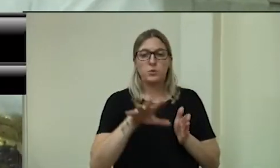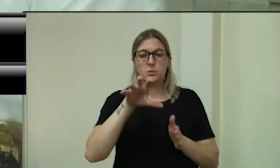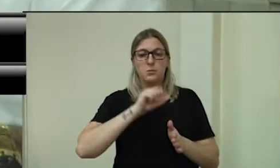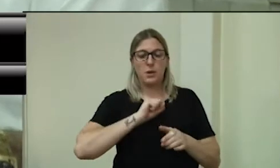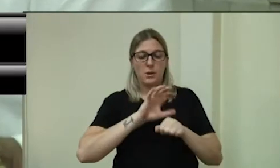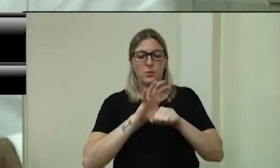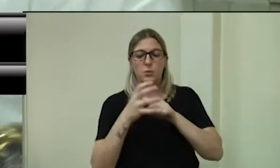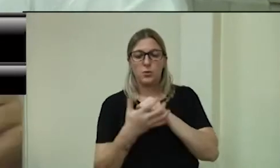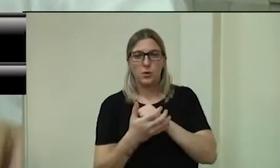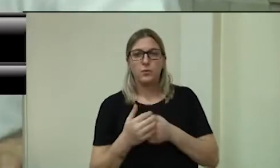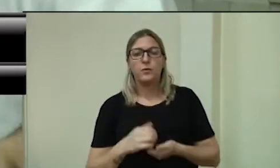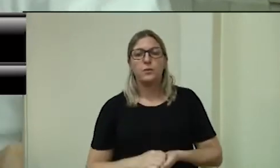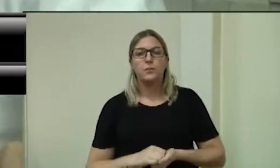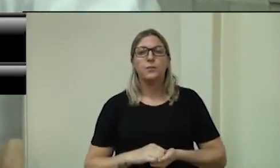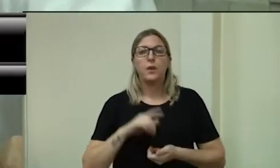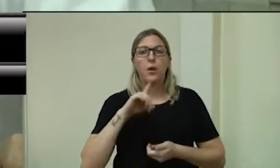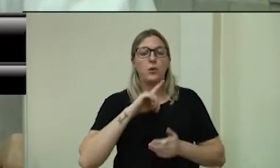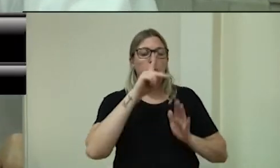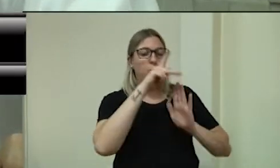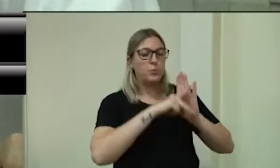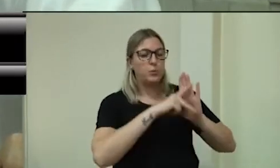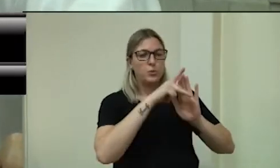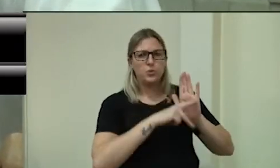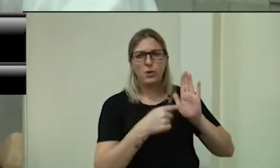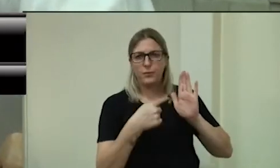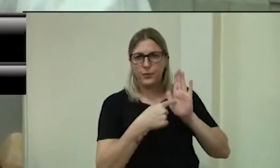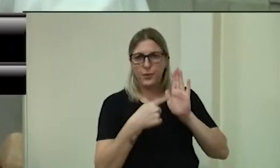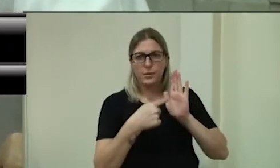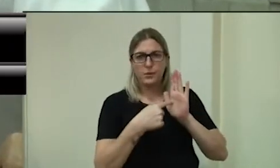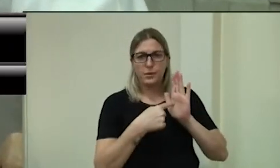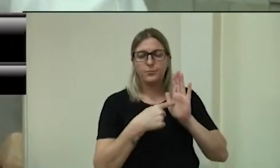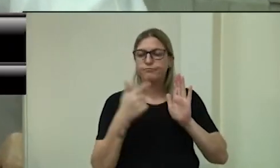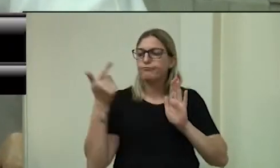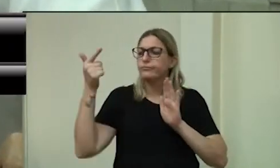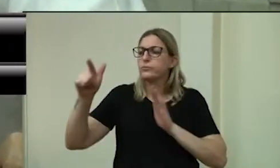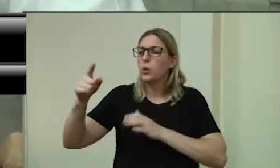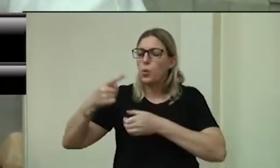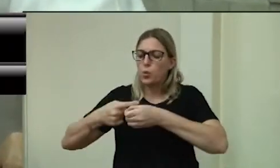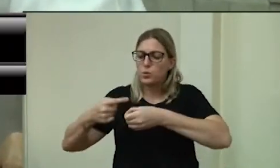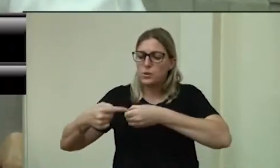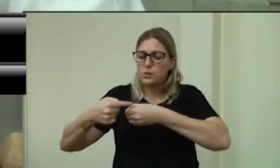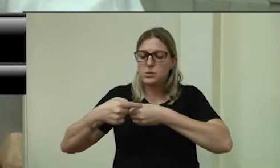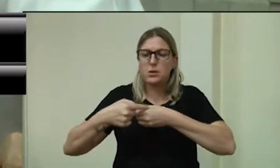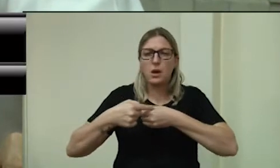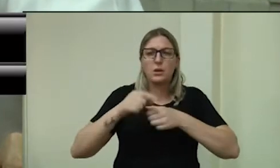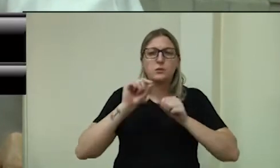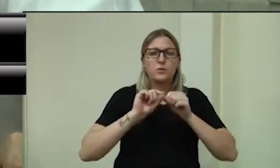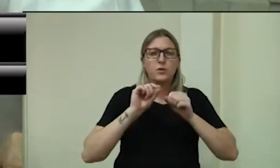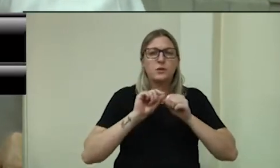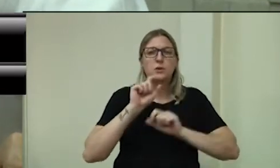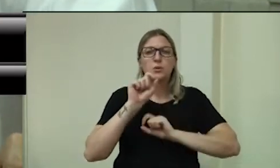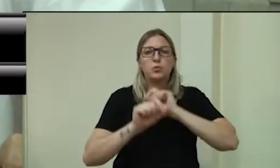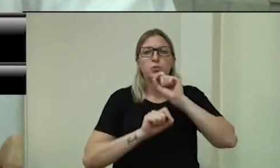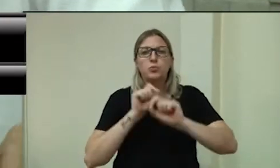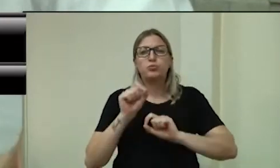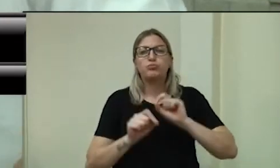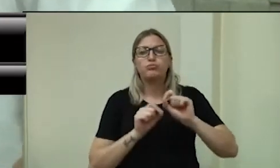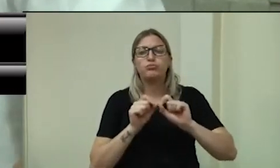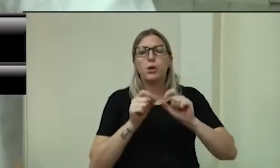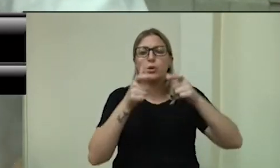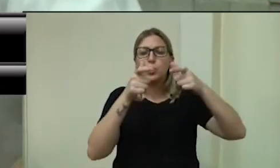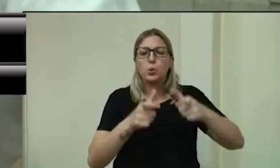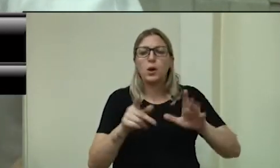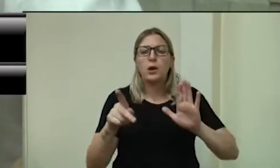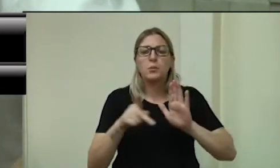que estão instalando, em sua cidade, um tratamento pós-COVID, porque muitas pessoas,